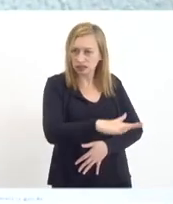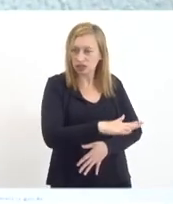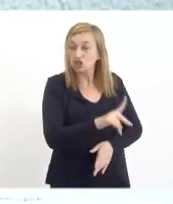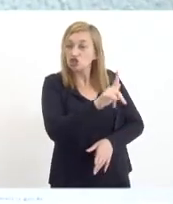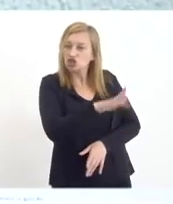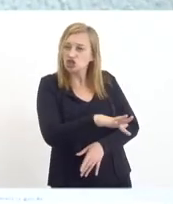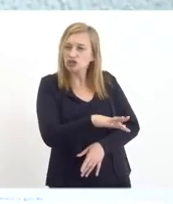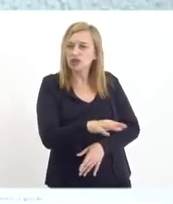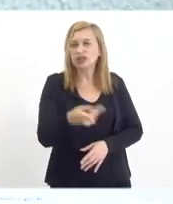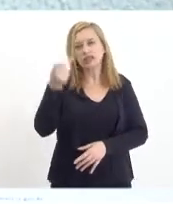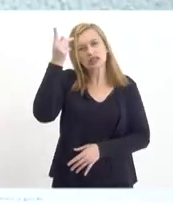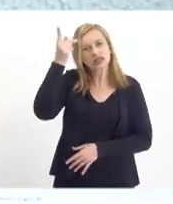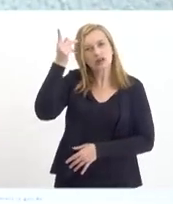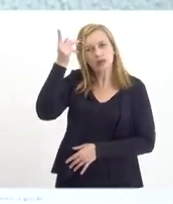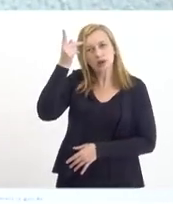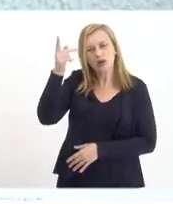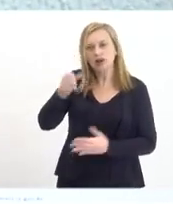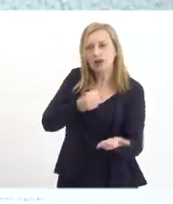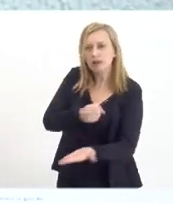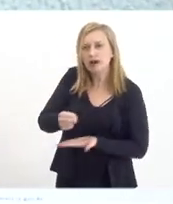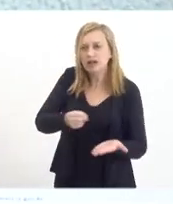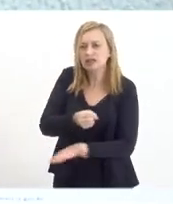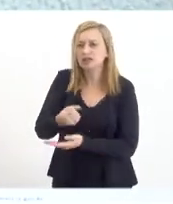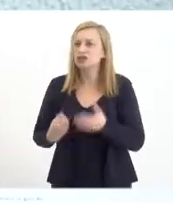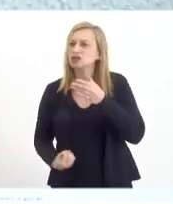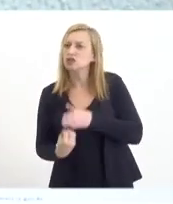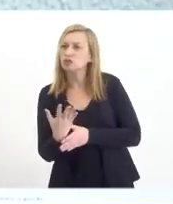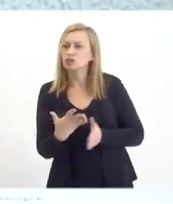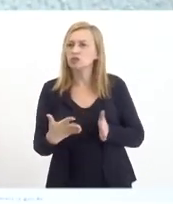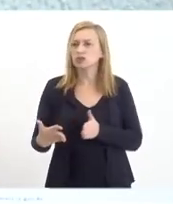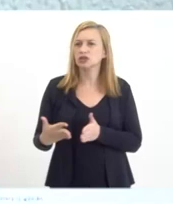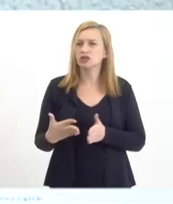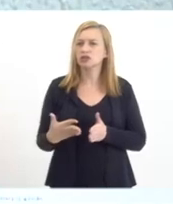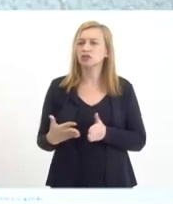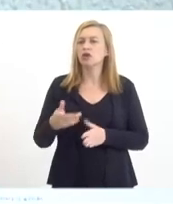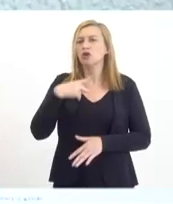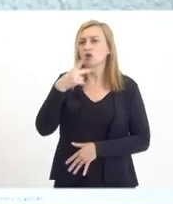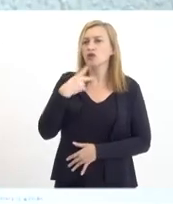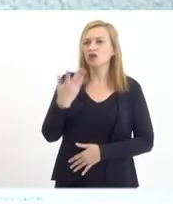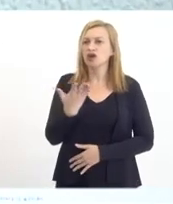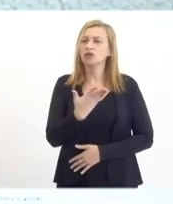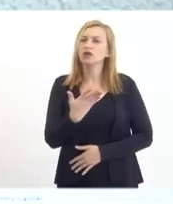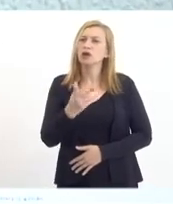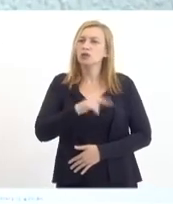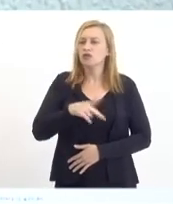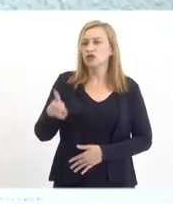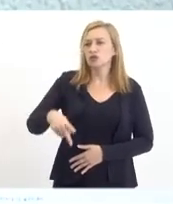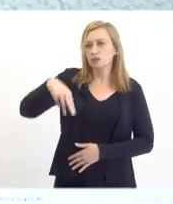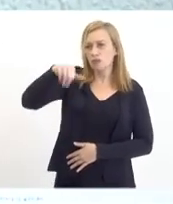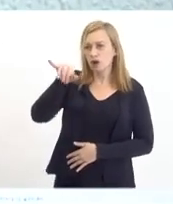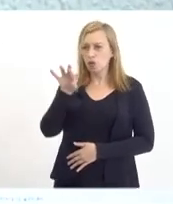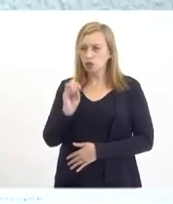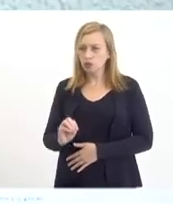diferentemente de São Paulo, nossa base produtiva, como diz o nosso professor Mauro Osório,